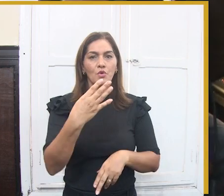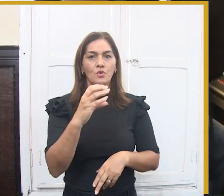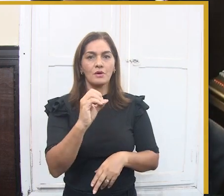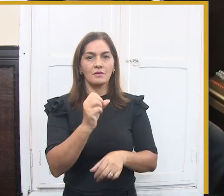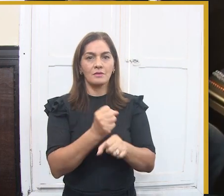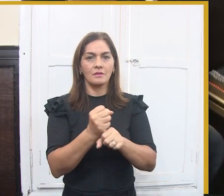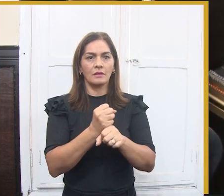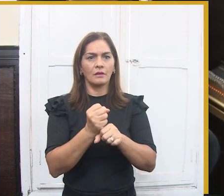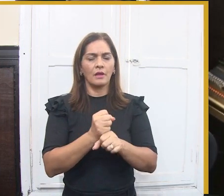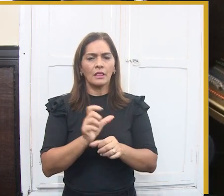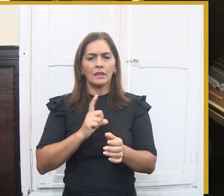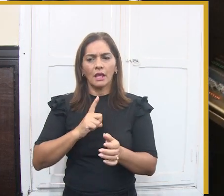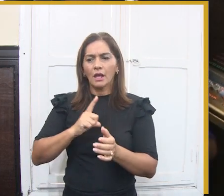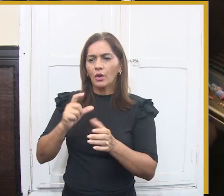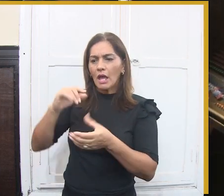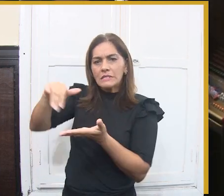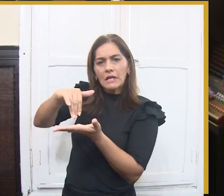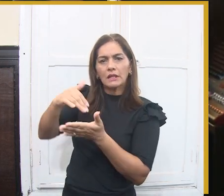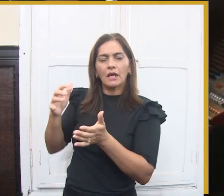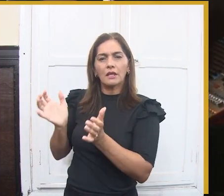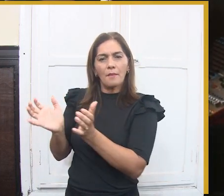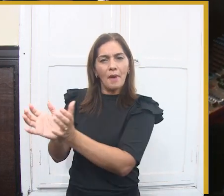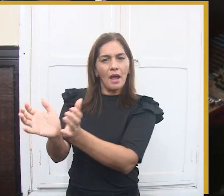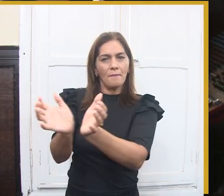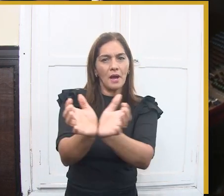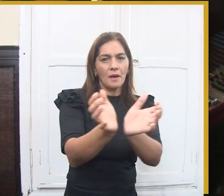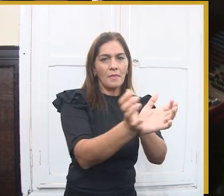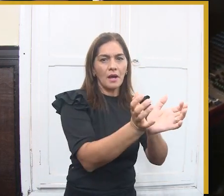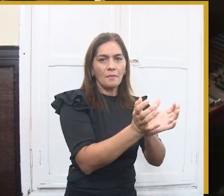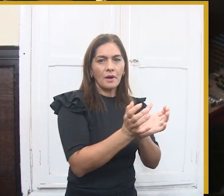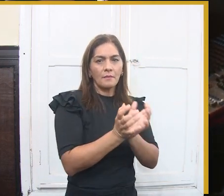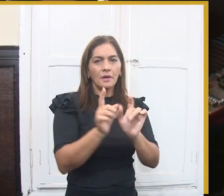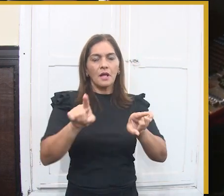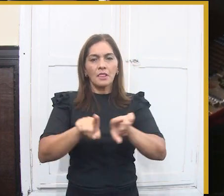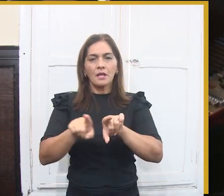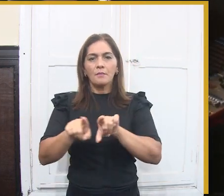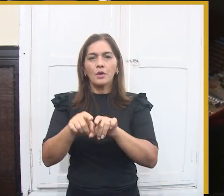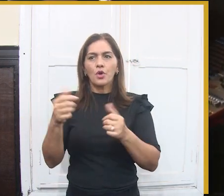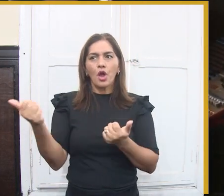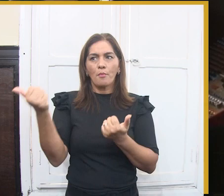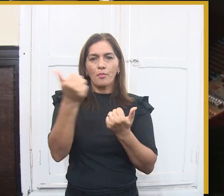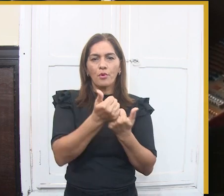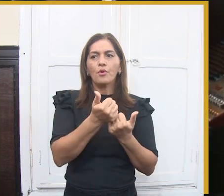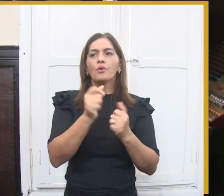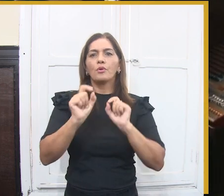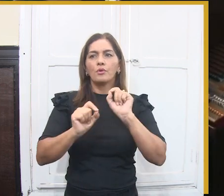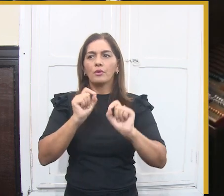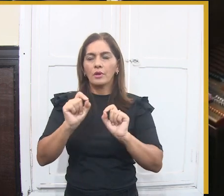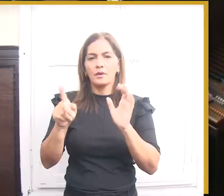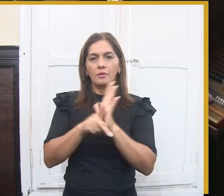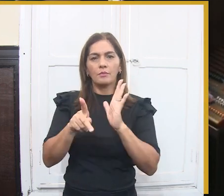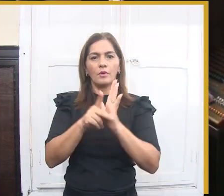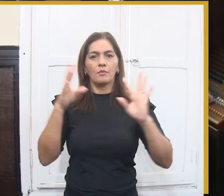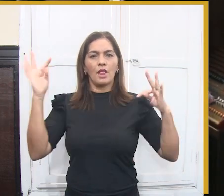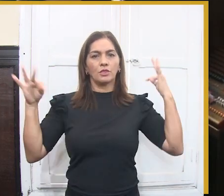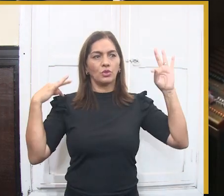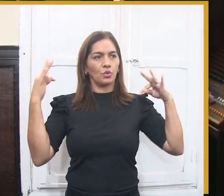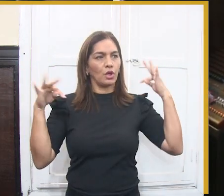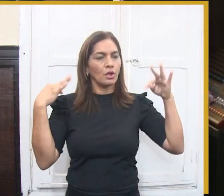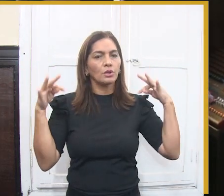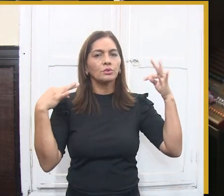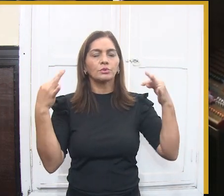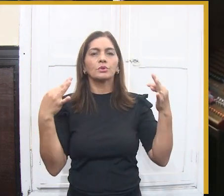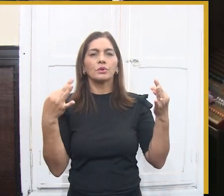um que, ao longo desses últimos meses, vem se dedicando na construção da edição dos 40 anos de maior São João do Mundo.